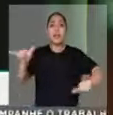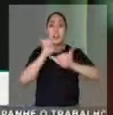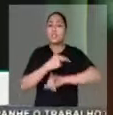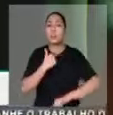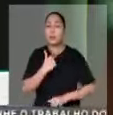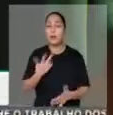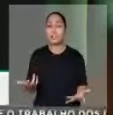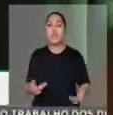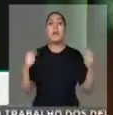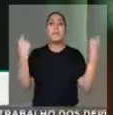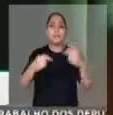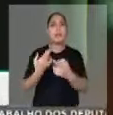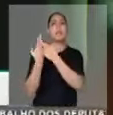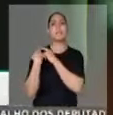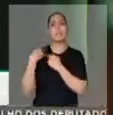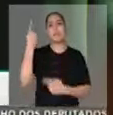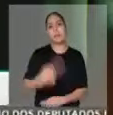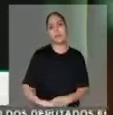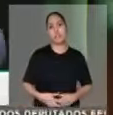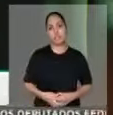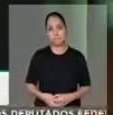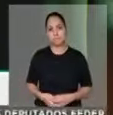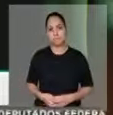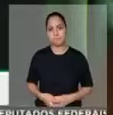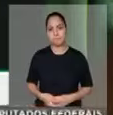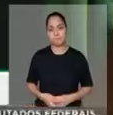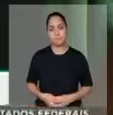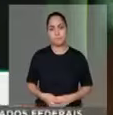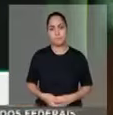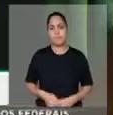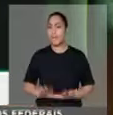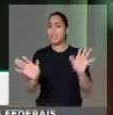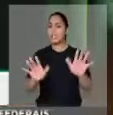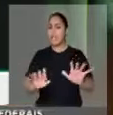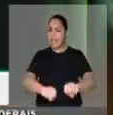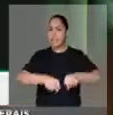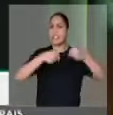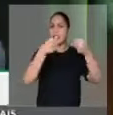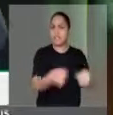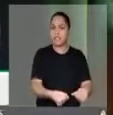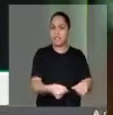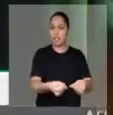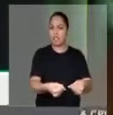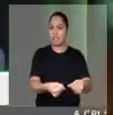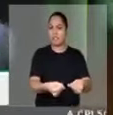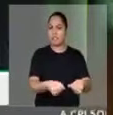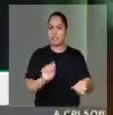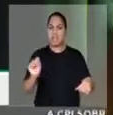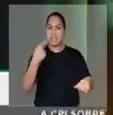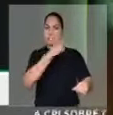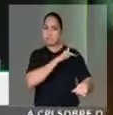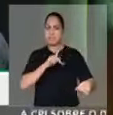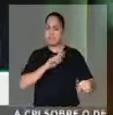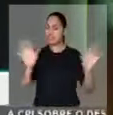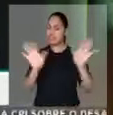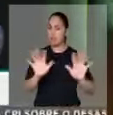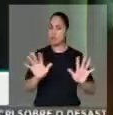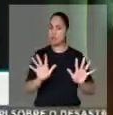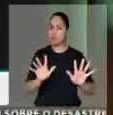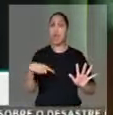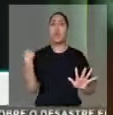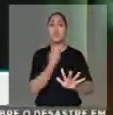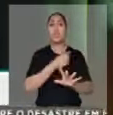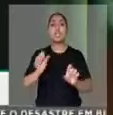Chama a responsabilidade dessa casa, não para defender o ex-presidente, mas para defender algo que todos nós